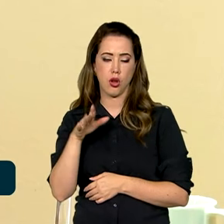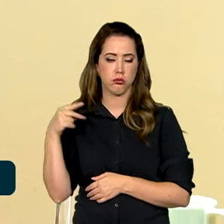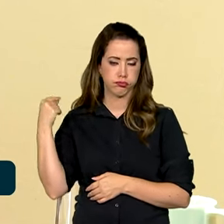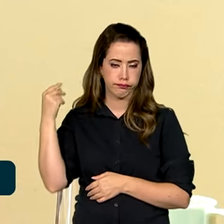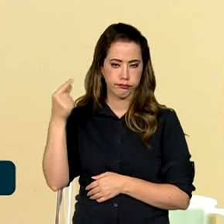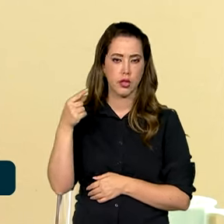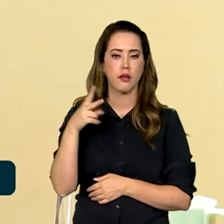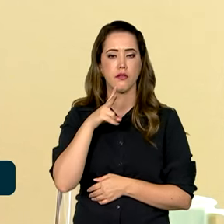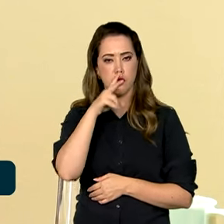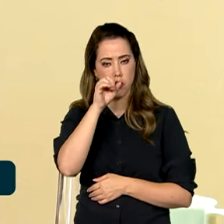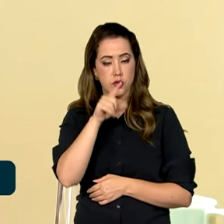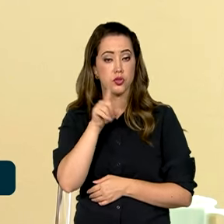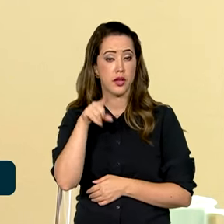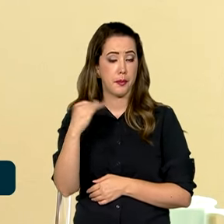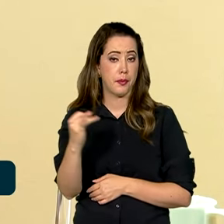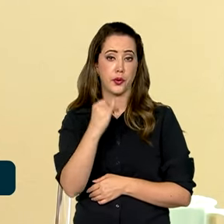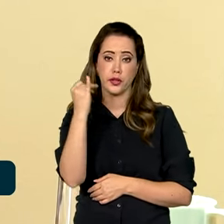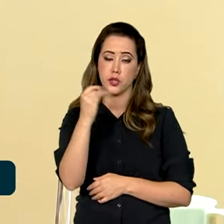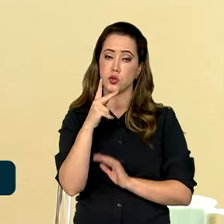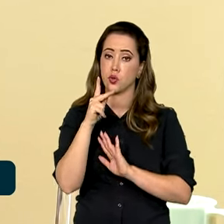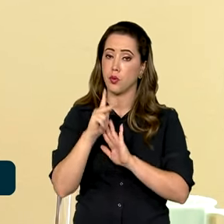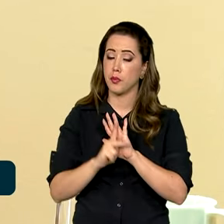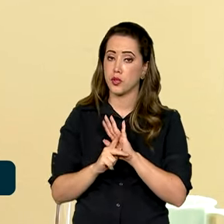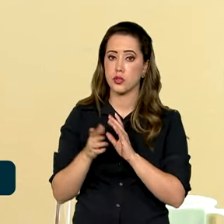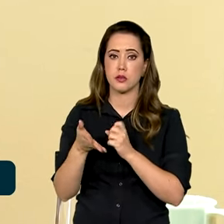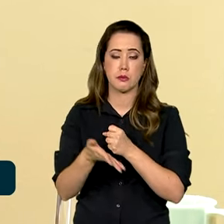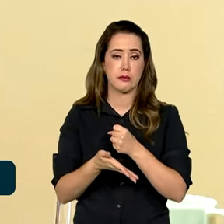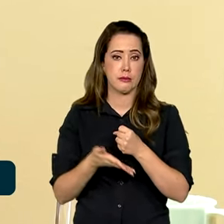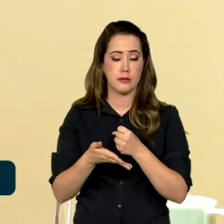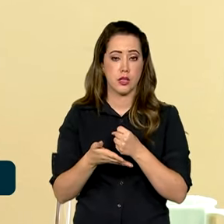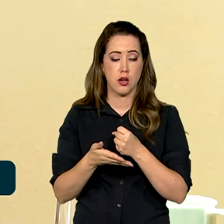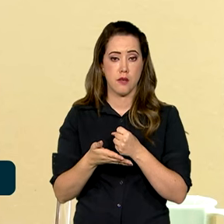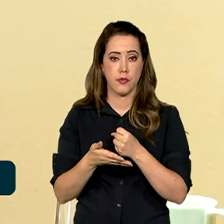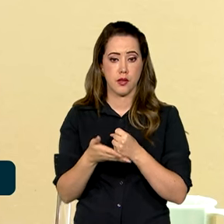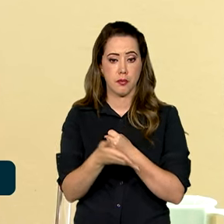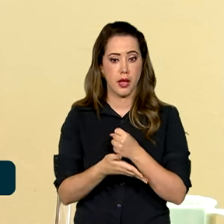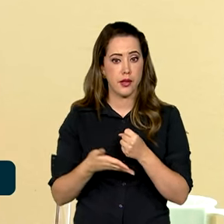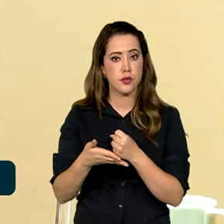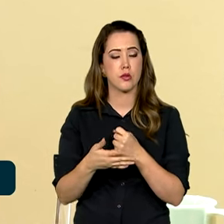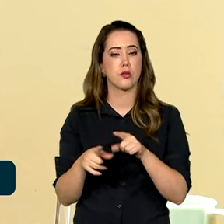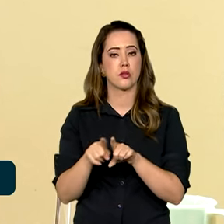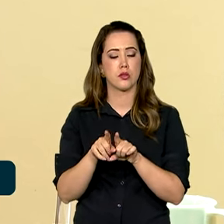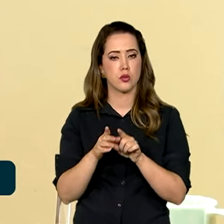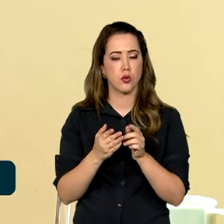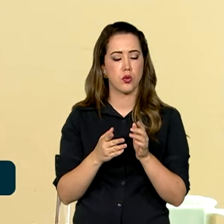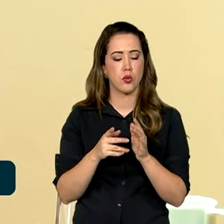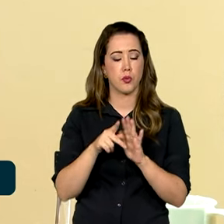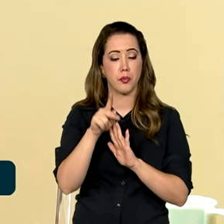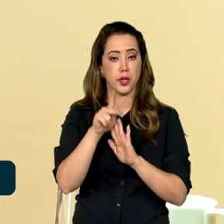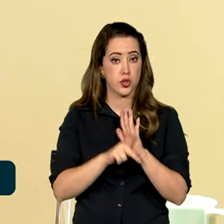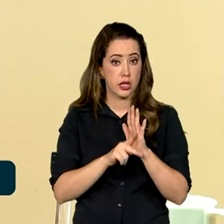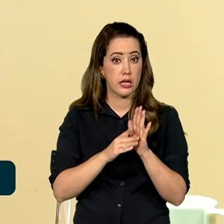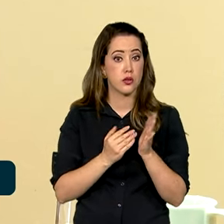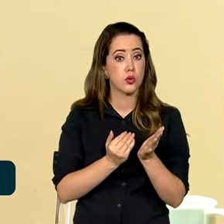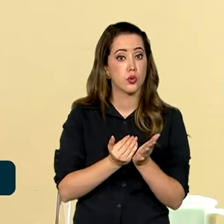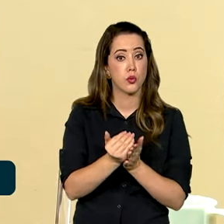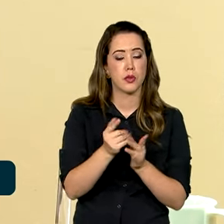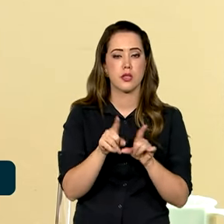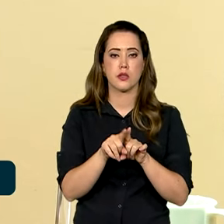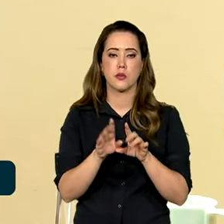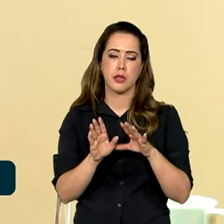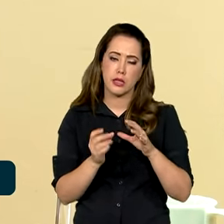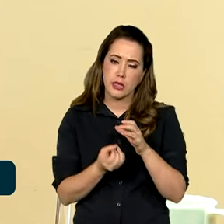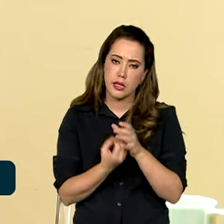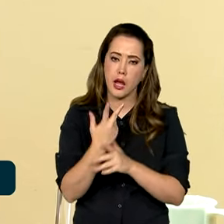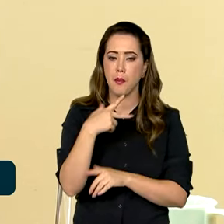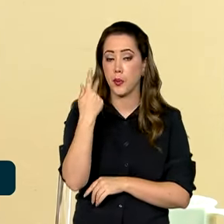foi fundamental com projetos pilotos para o desenvolvimento de políticas públicas que